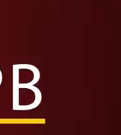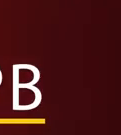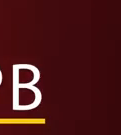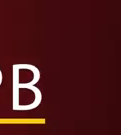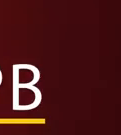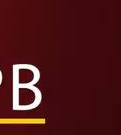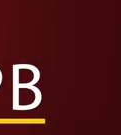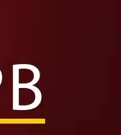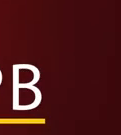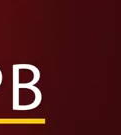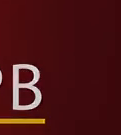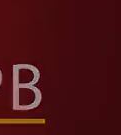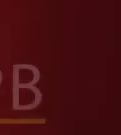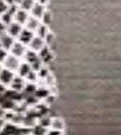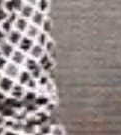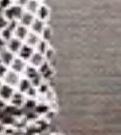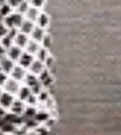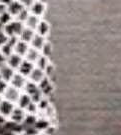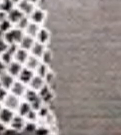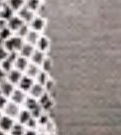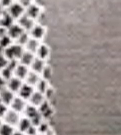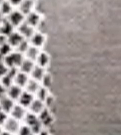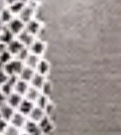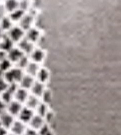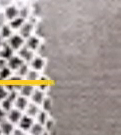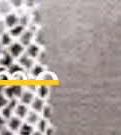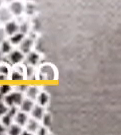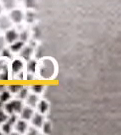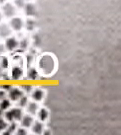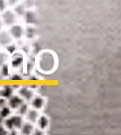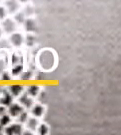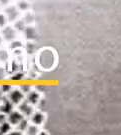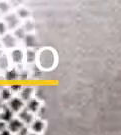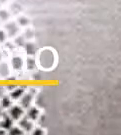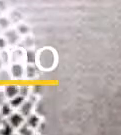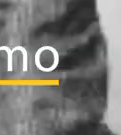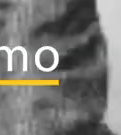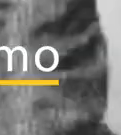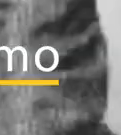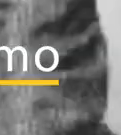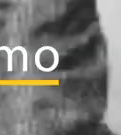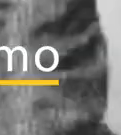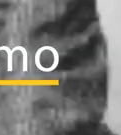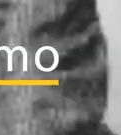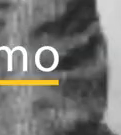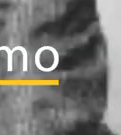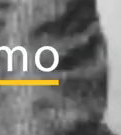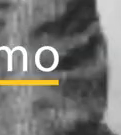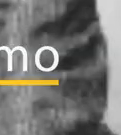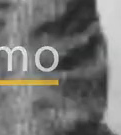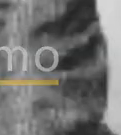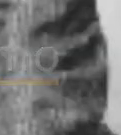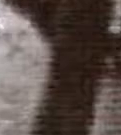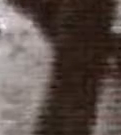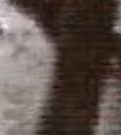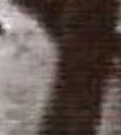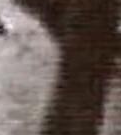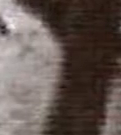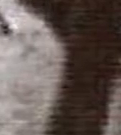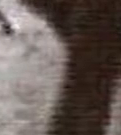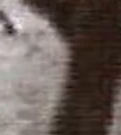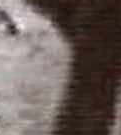bravos correram Quem ficou presente Eu tava contente No meio do salão Me dizia Cabo Tenor É o maior